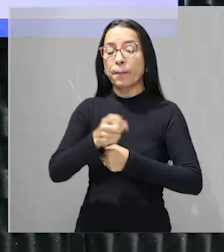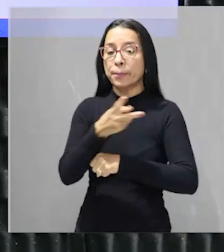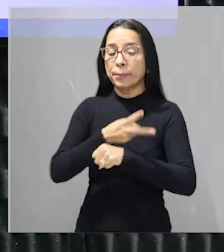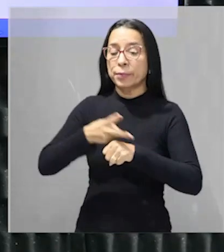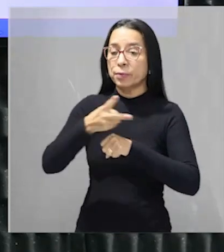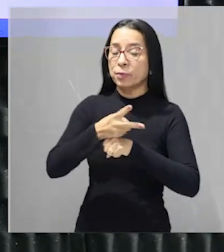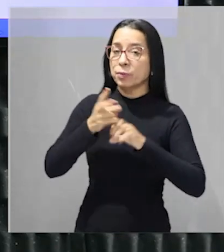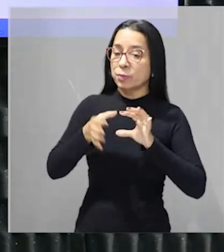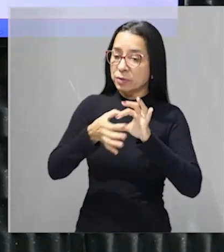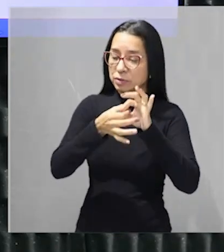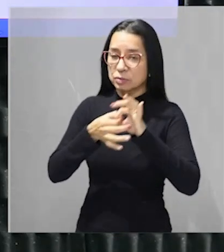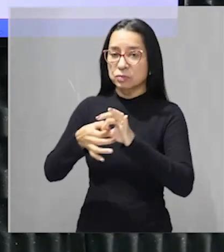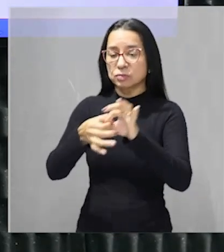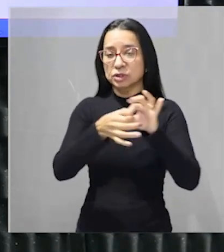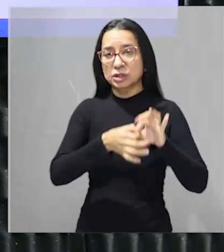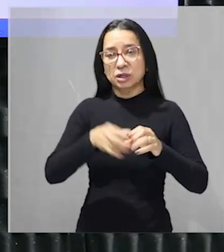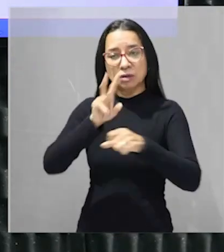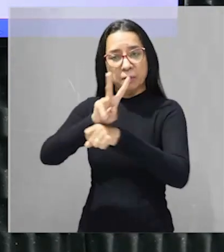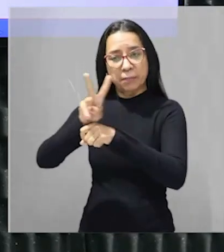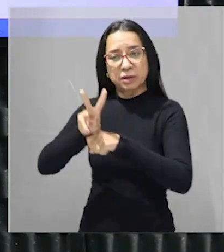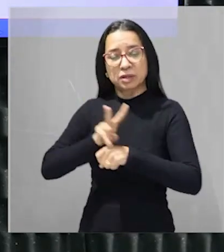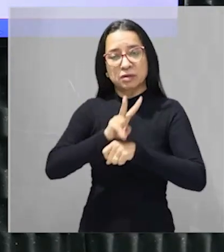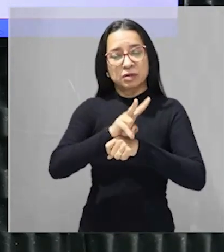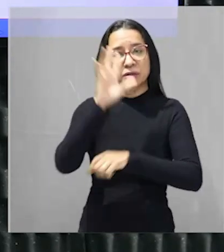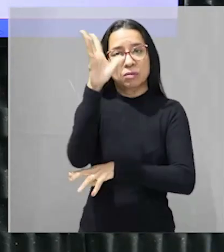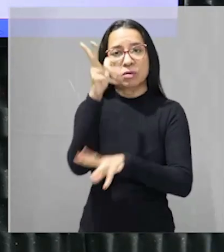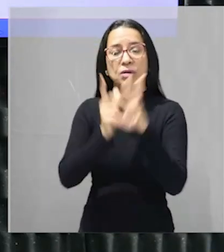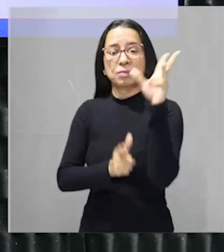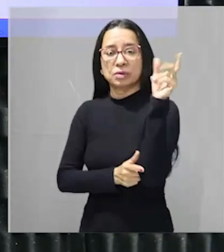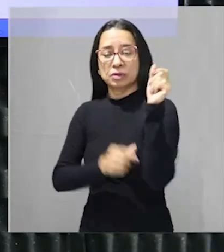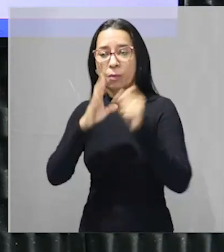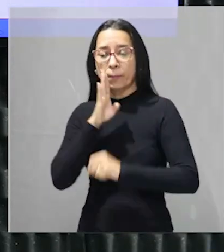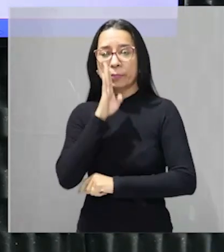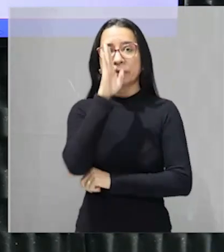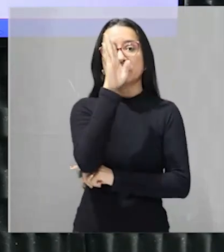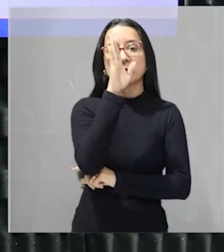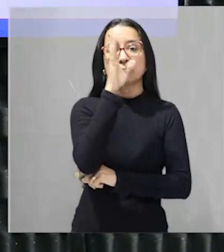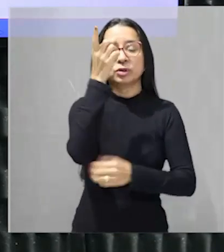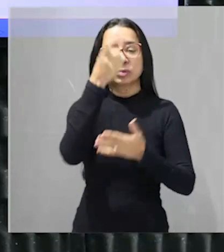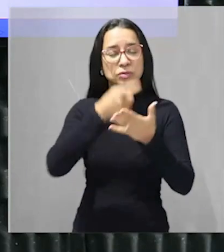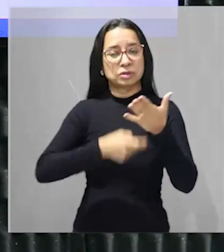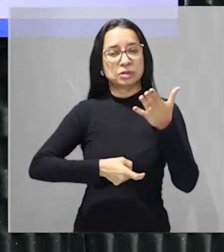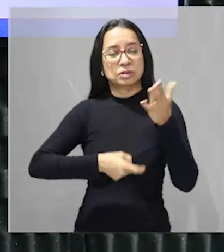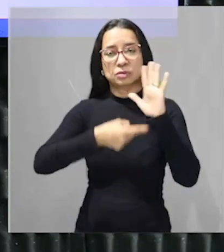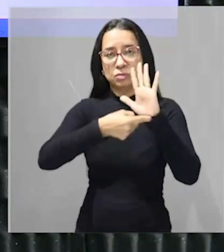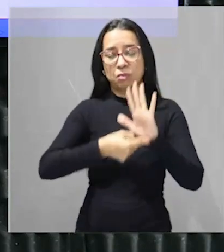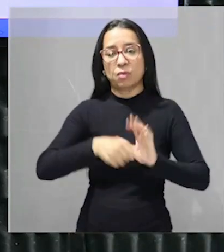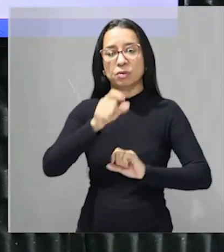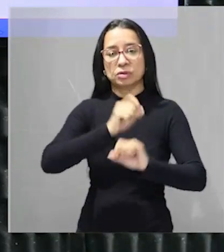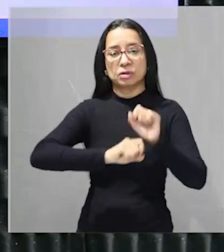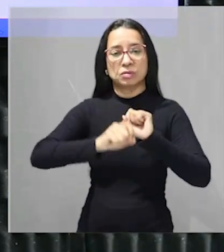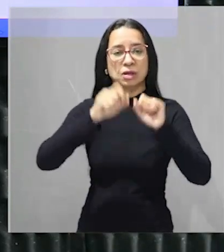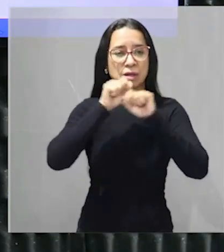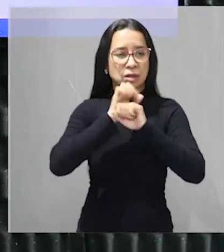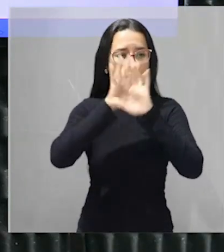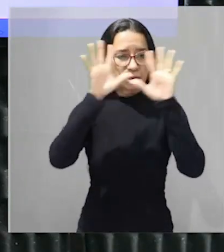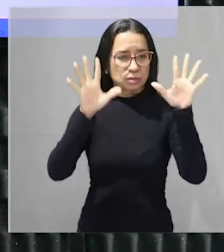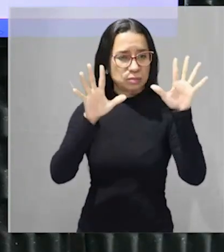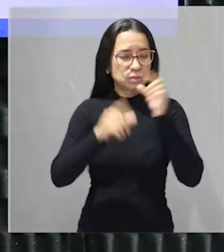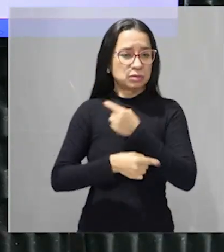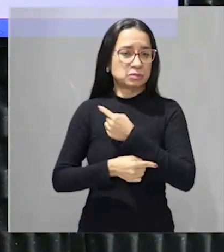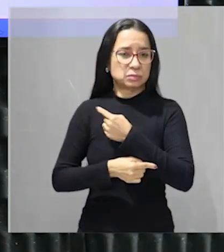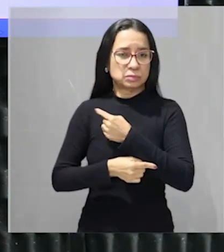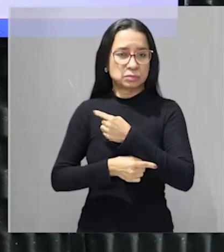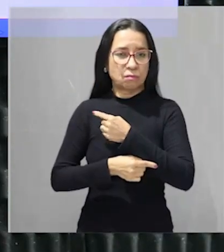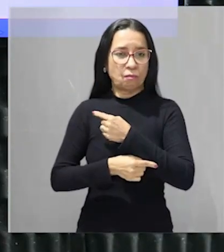no caso né a preservação ali ambiental principalmente o texto ele vai citar muito claramente eu vou até voltar